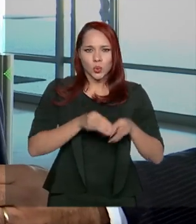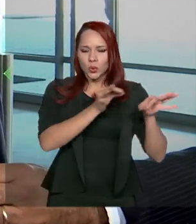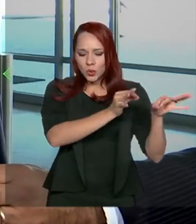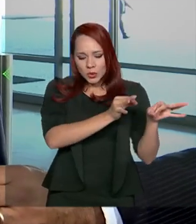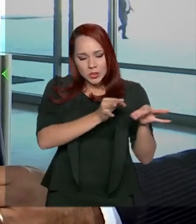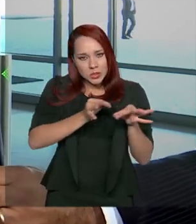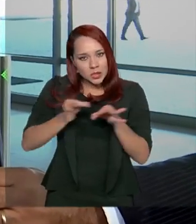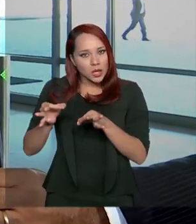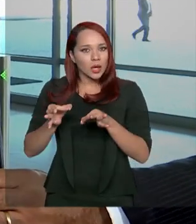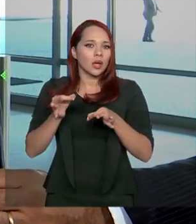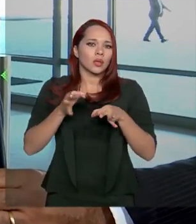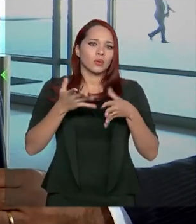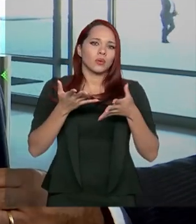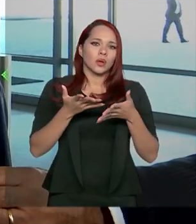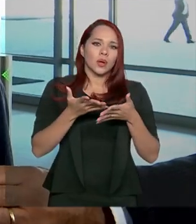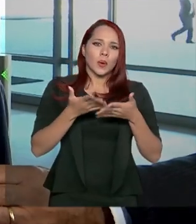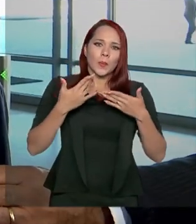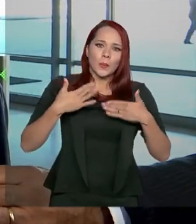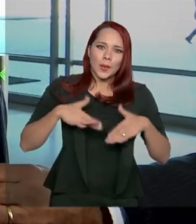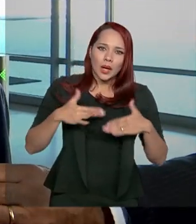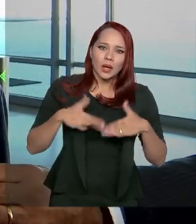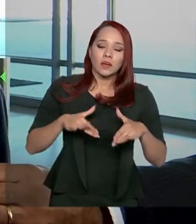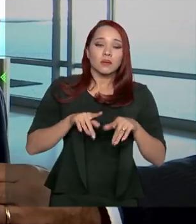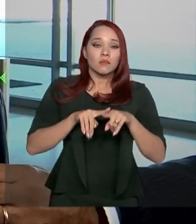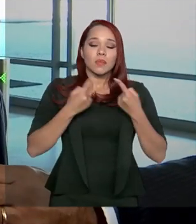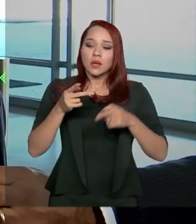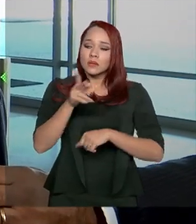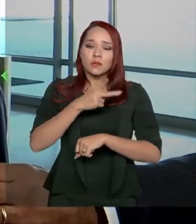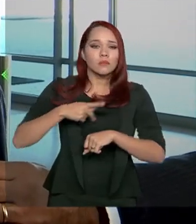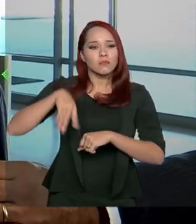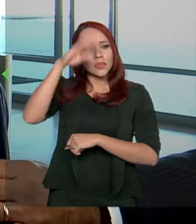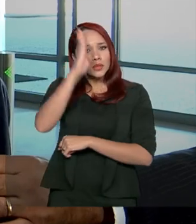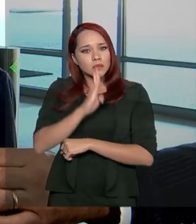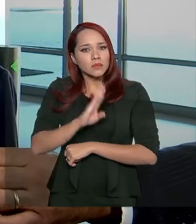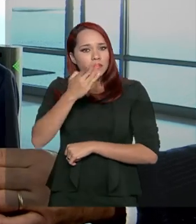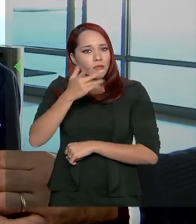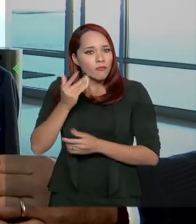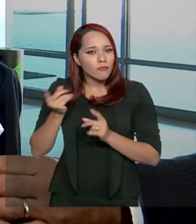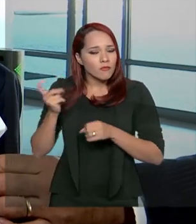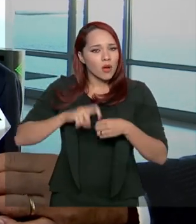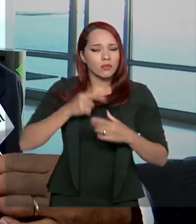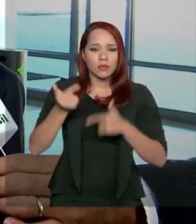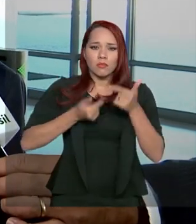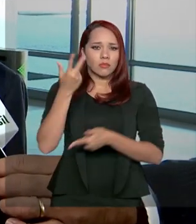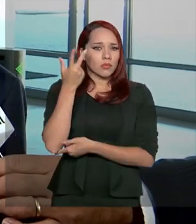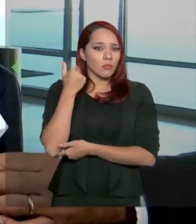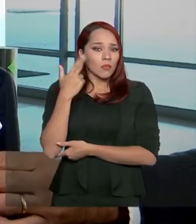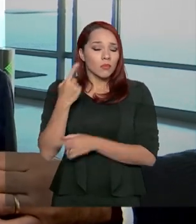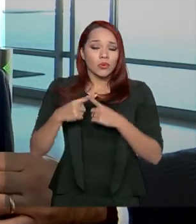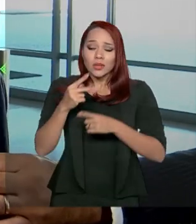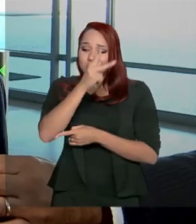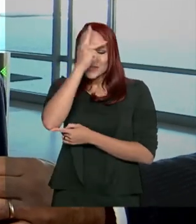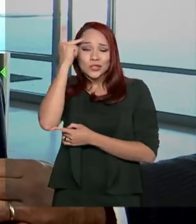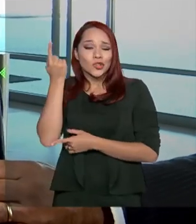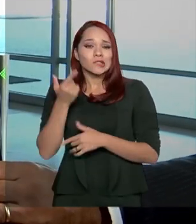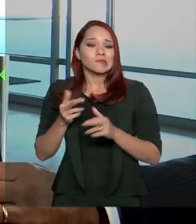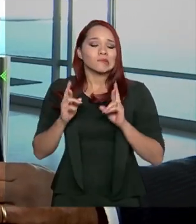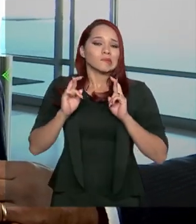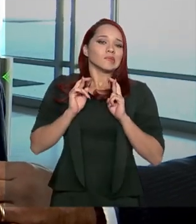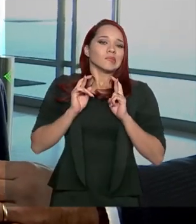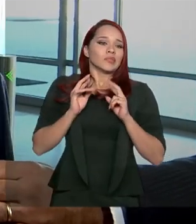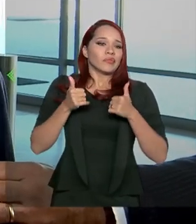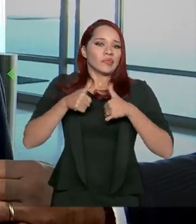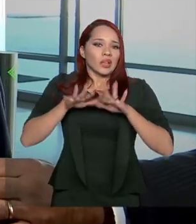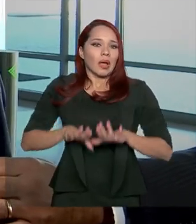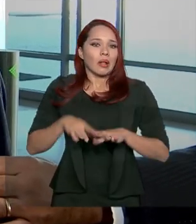maneira tranquila, mas que o país volte a funcionar normalmente, porque as pessoas não vão aguentar ficar também